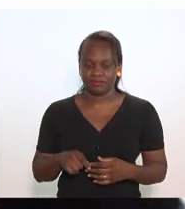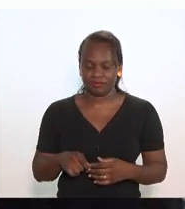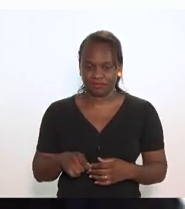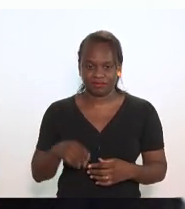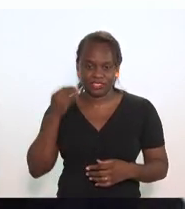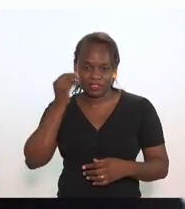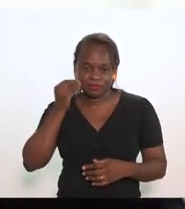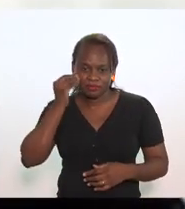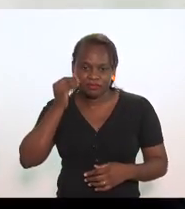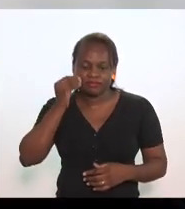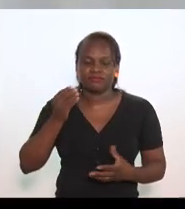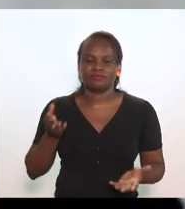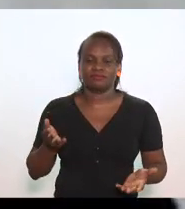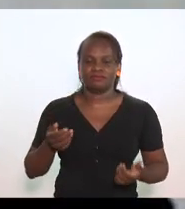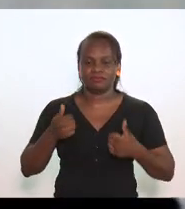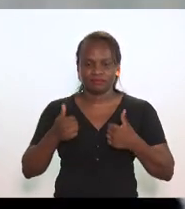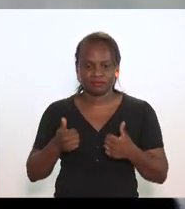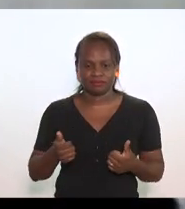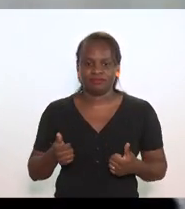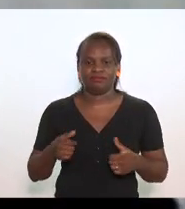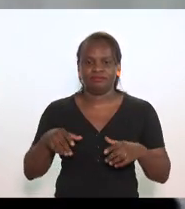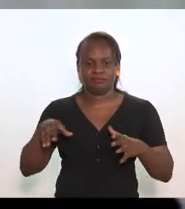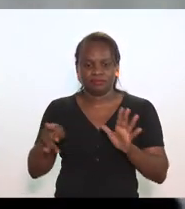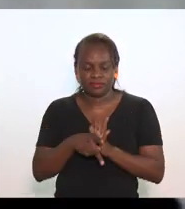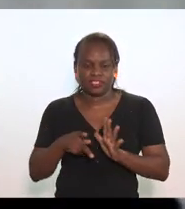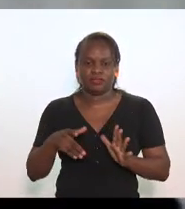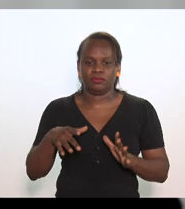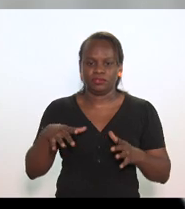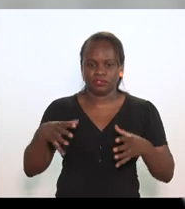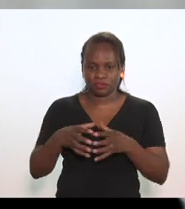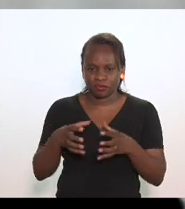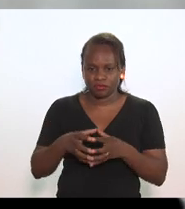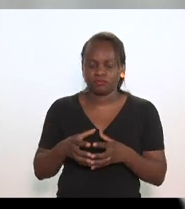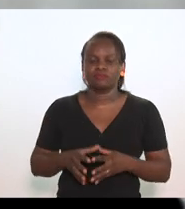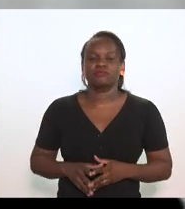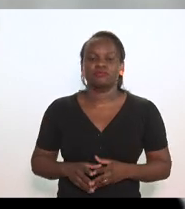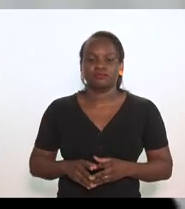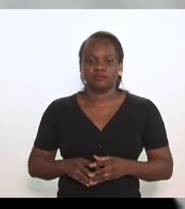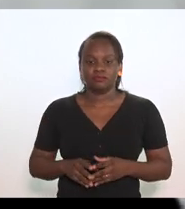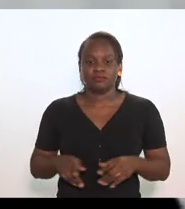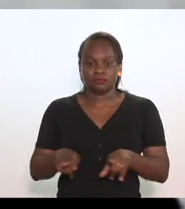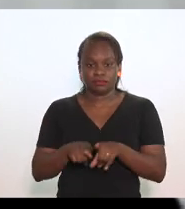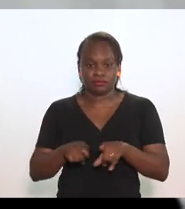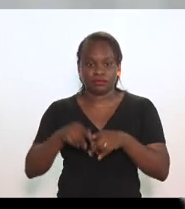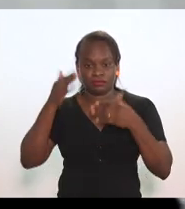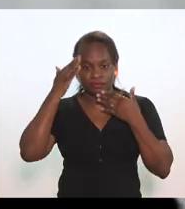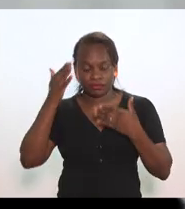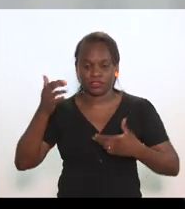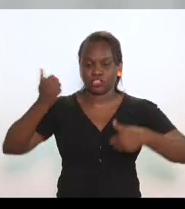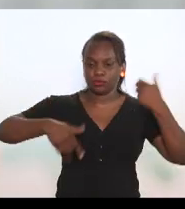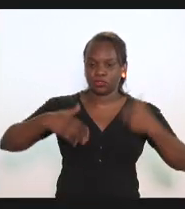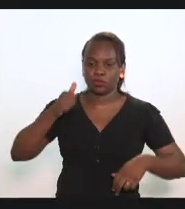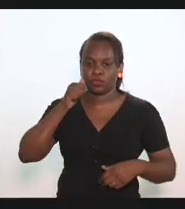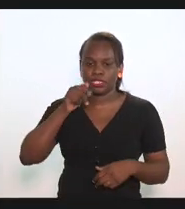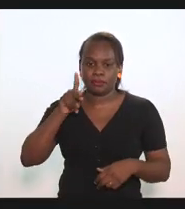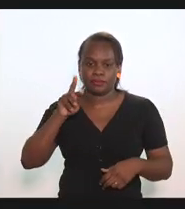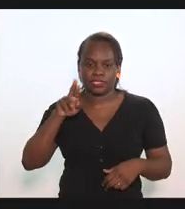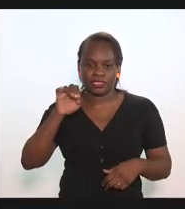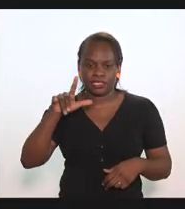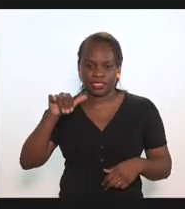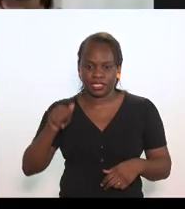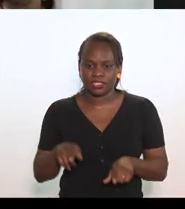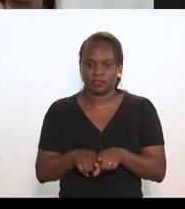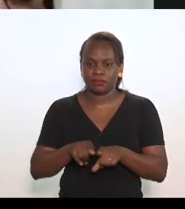experiência nesse setor nesse segmento agradecer as palavras da doutora precisa e da doutora